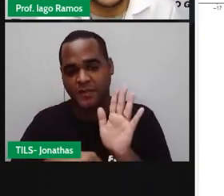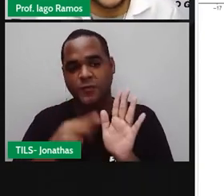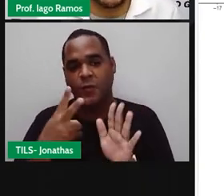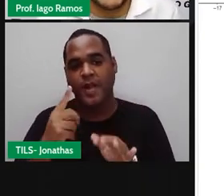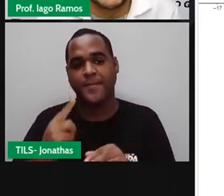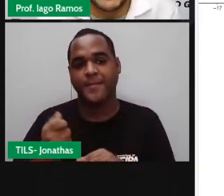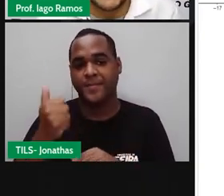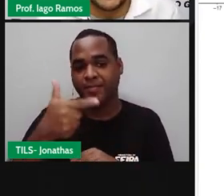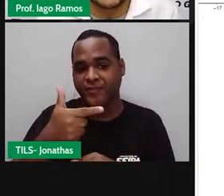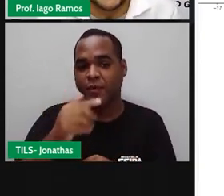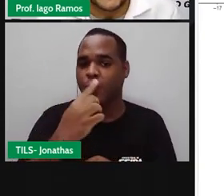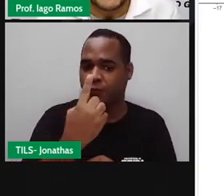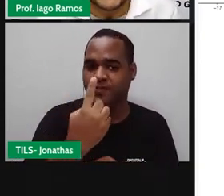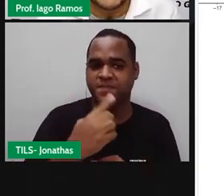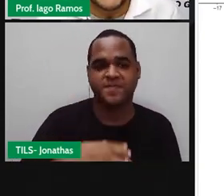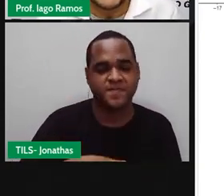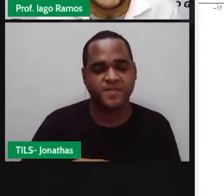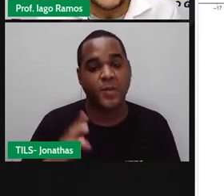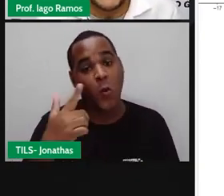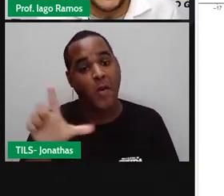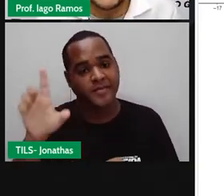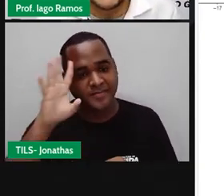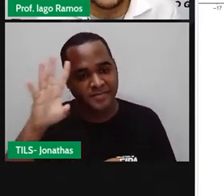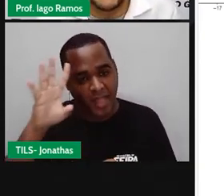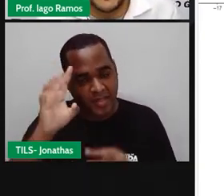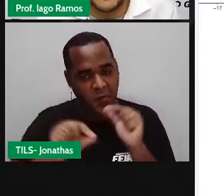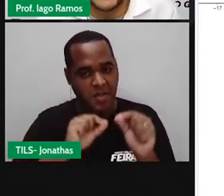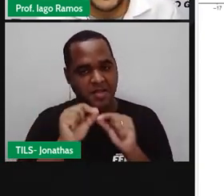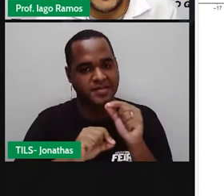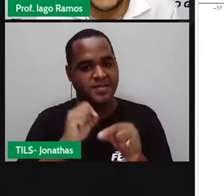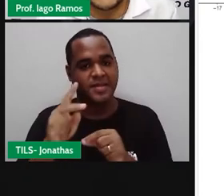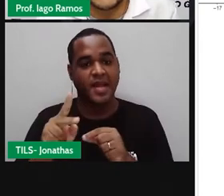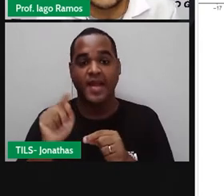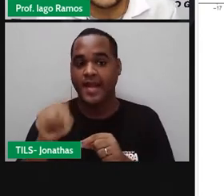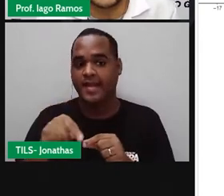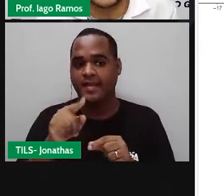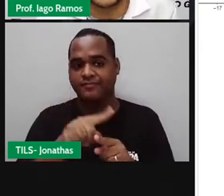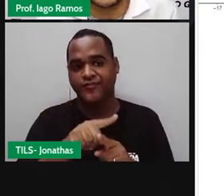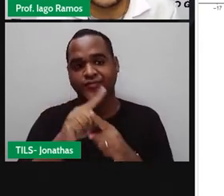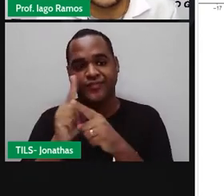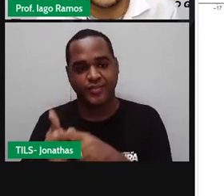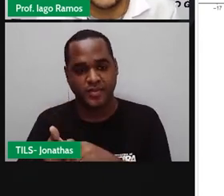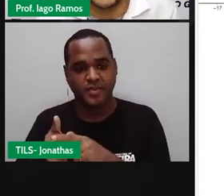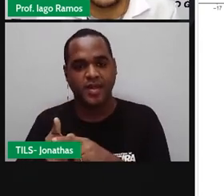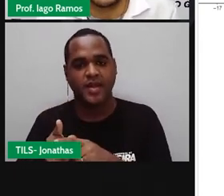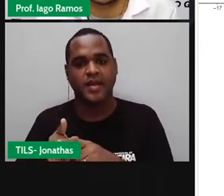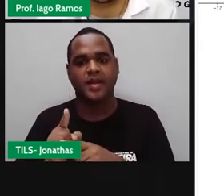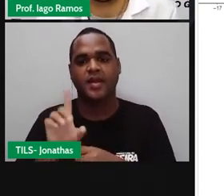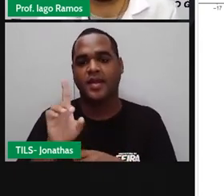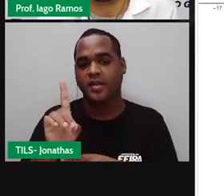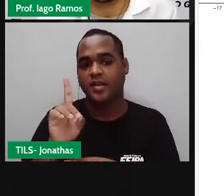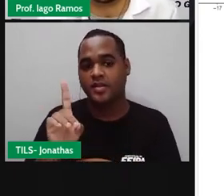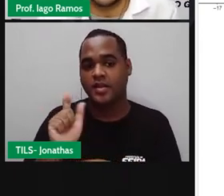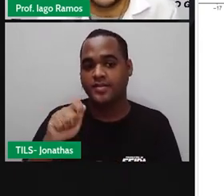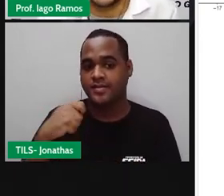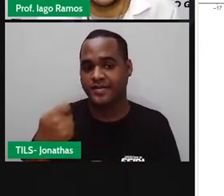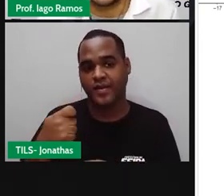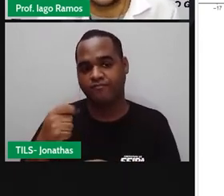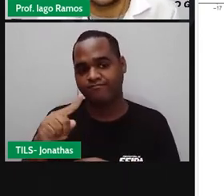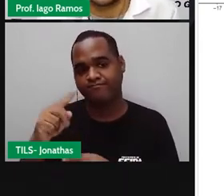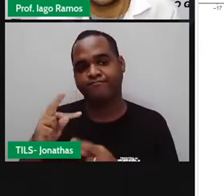forma da gente pensar é, quem tiver à direita vai ser o maior.